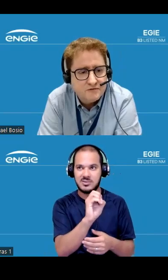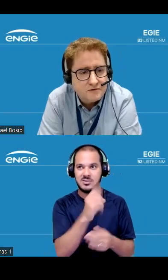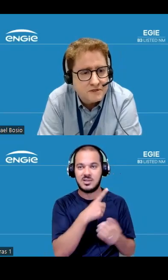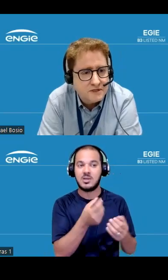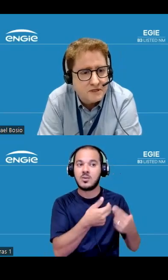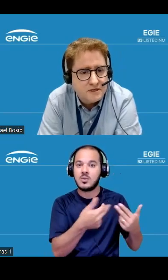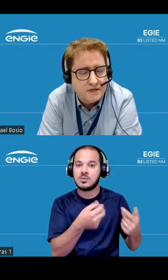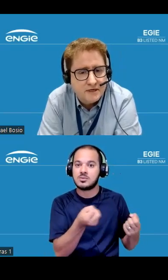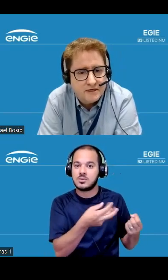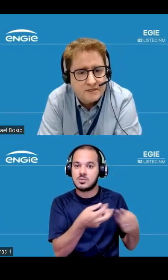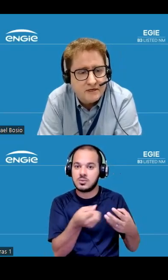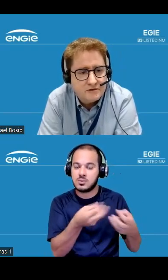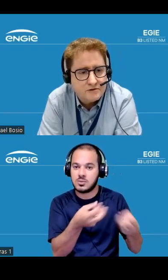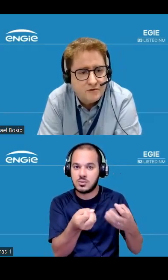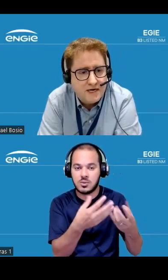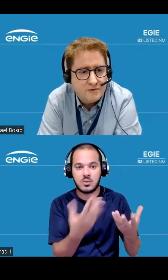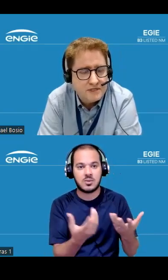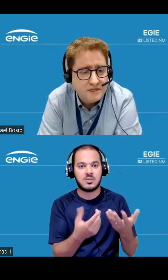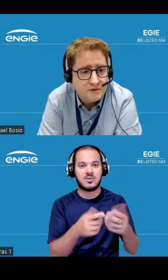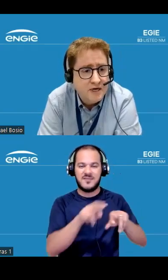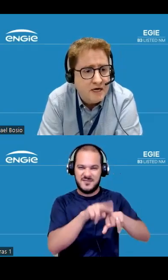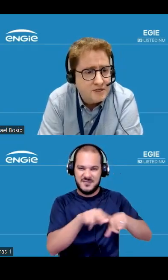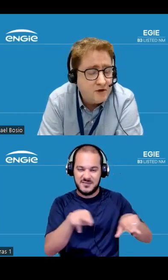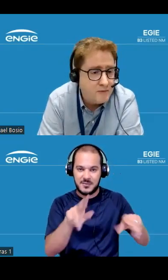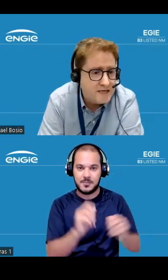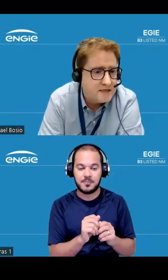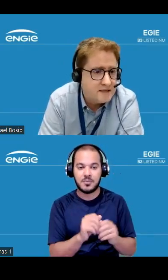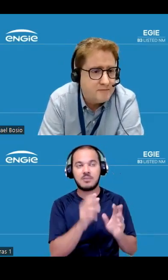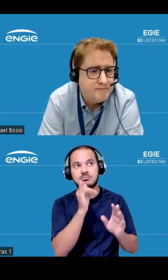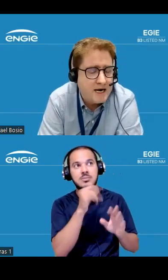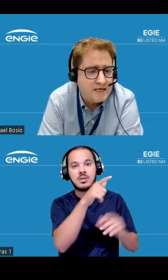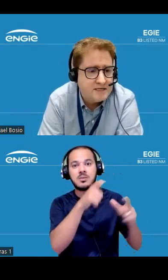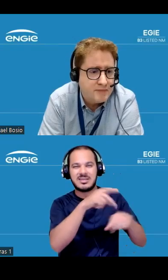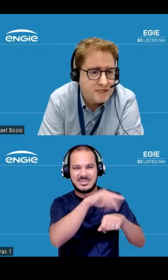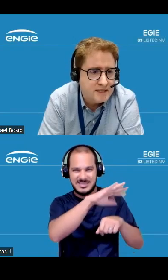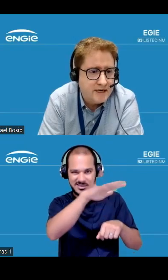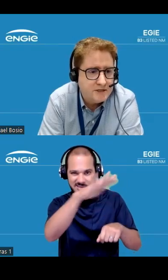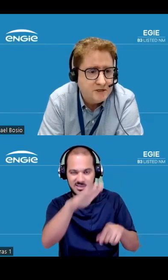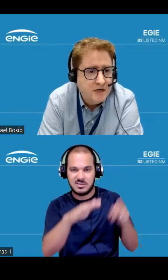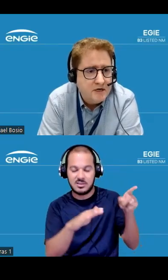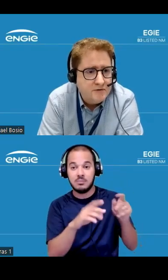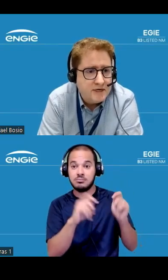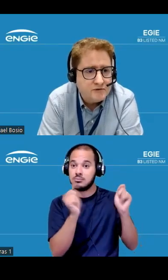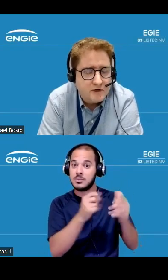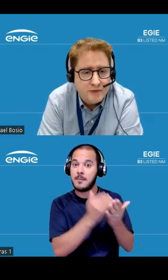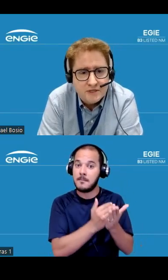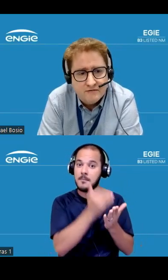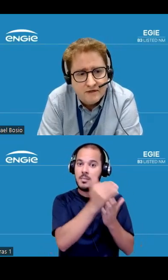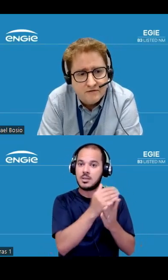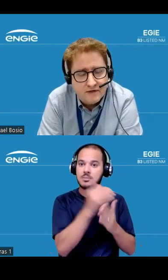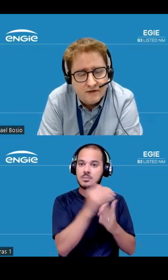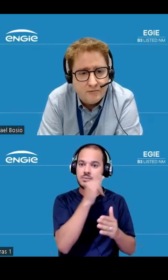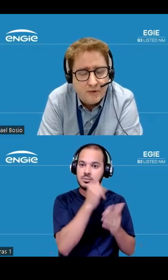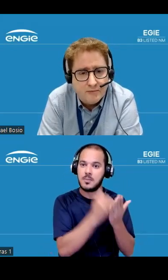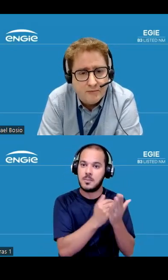ativos ou seja Serra do Assuro A por exemplo a gente começa a ter mais capacidade e o que naturalmente deve levar